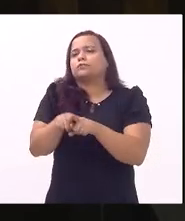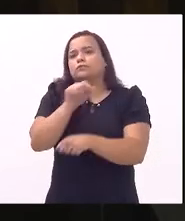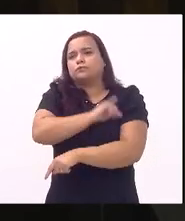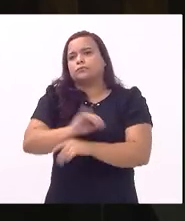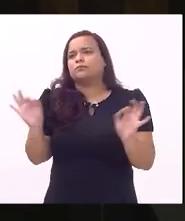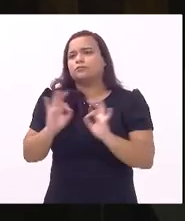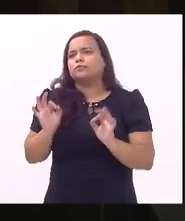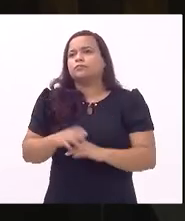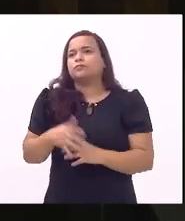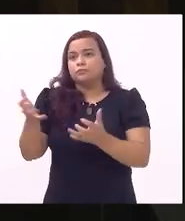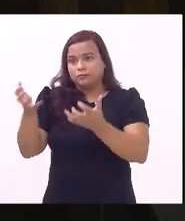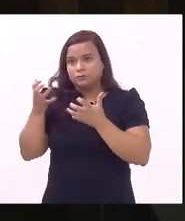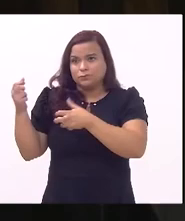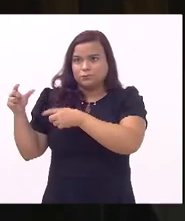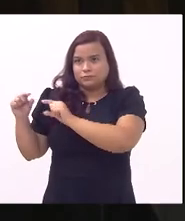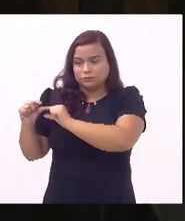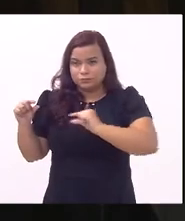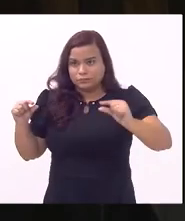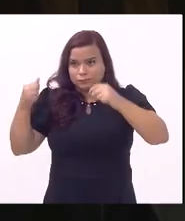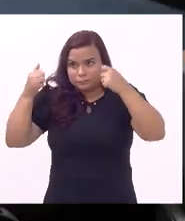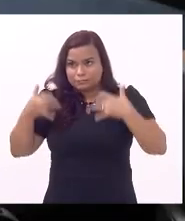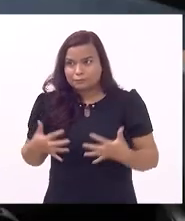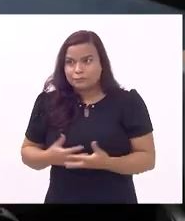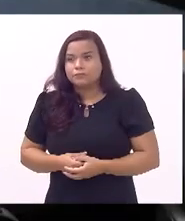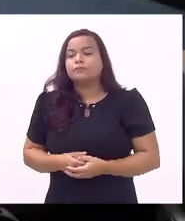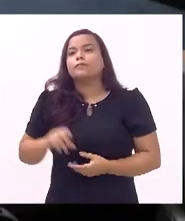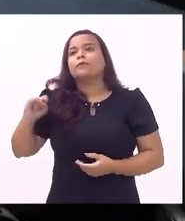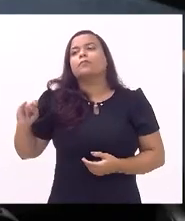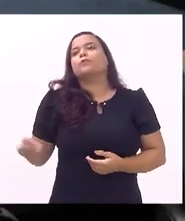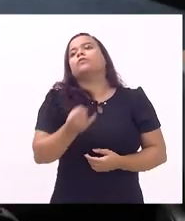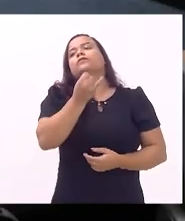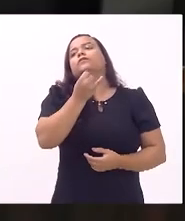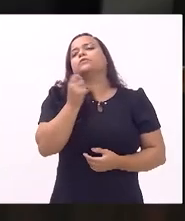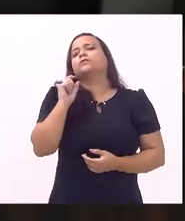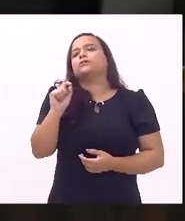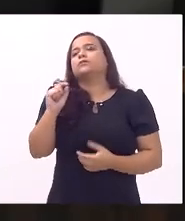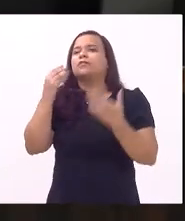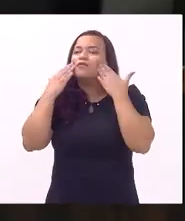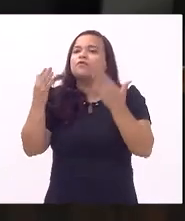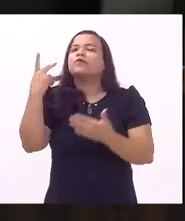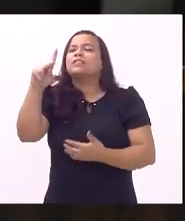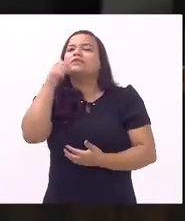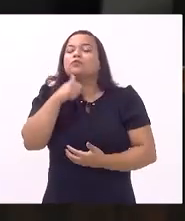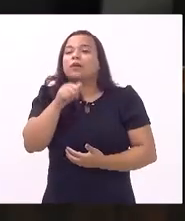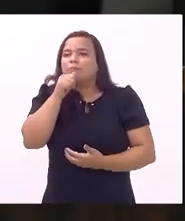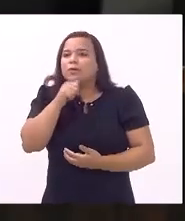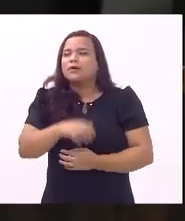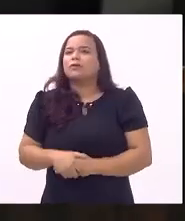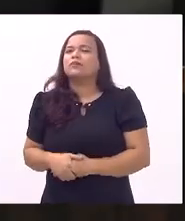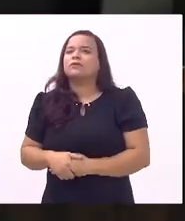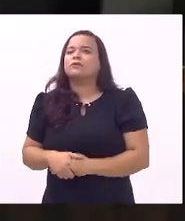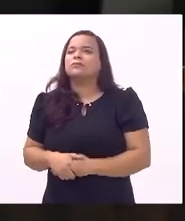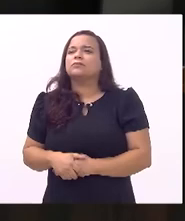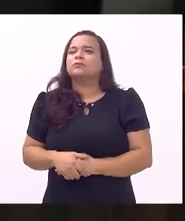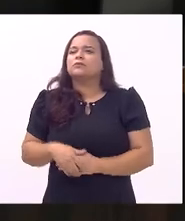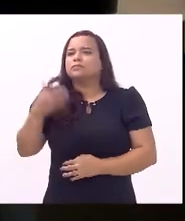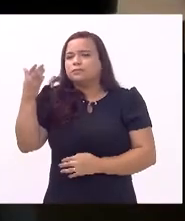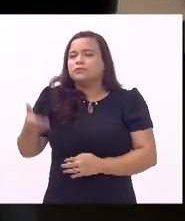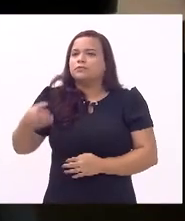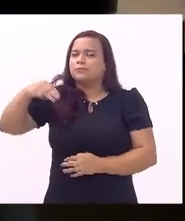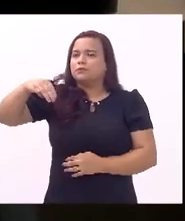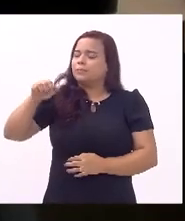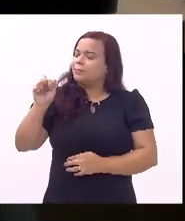queria uma parte com certeza a parte concedida aproveitar aqui para na frente da sua mãe dona Maria das Graças